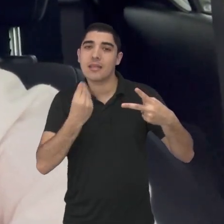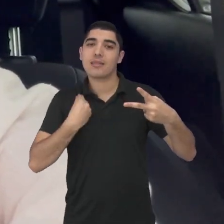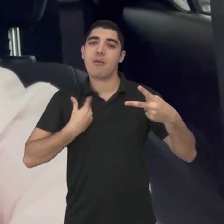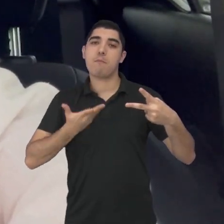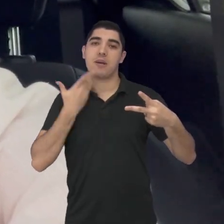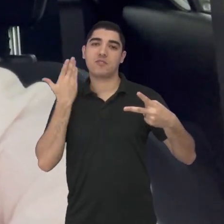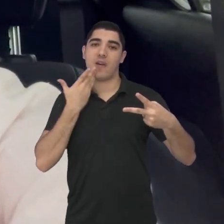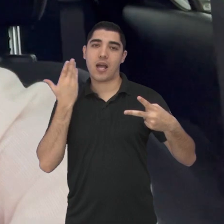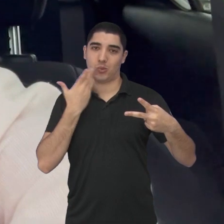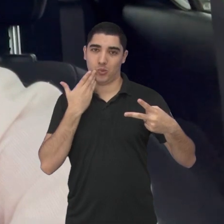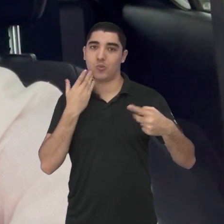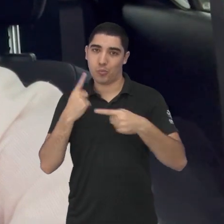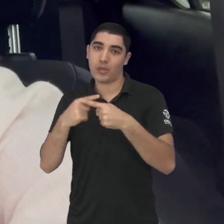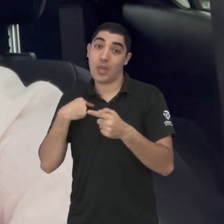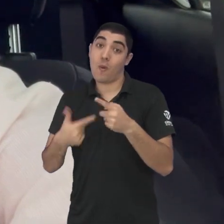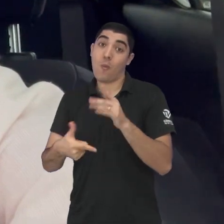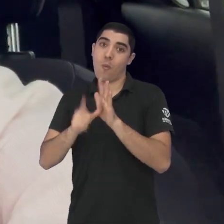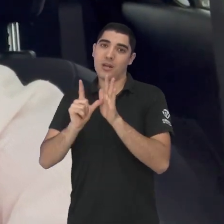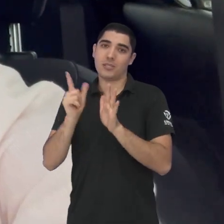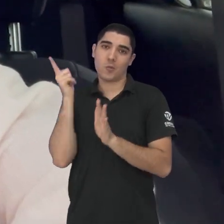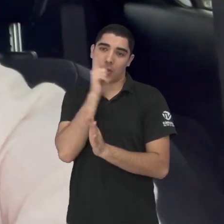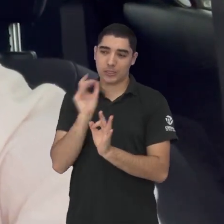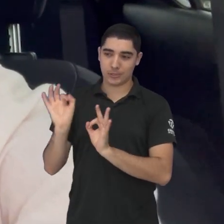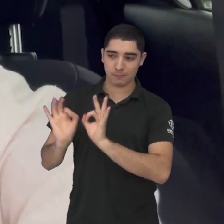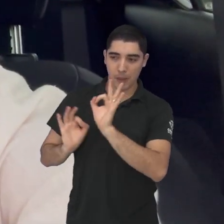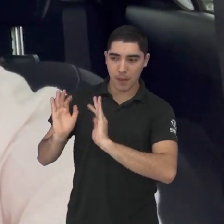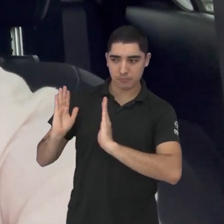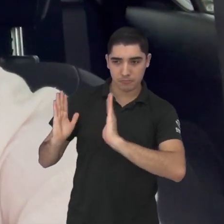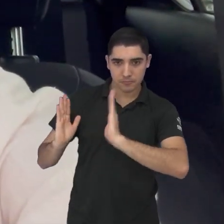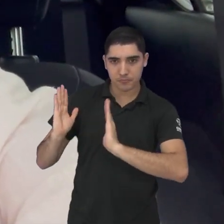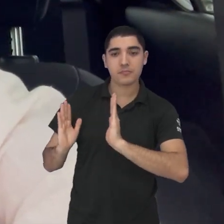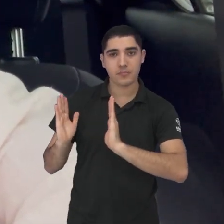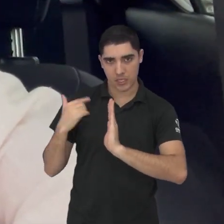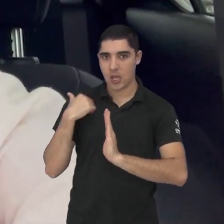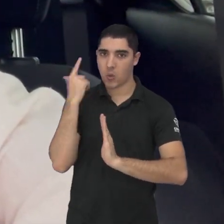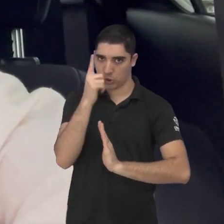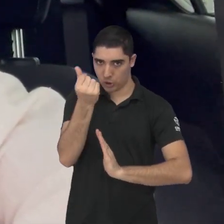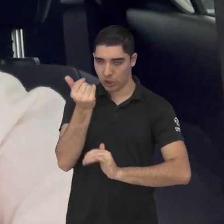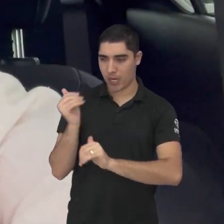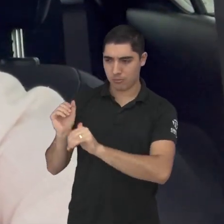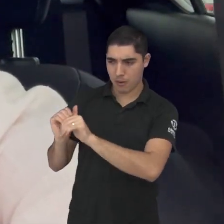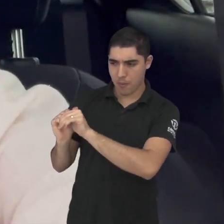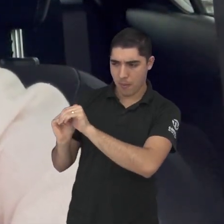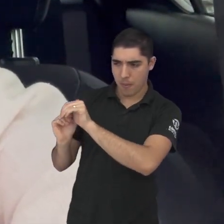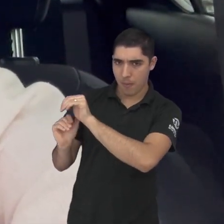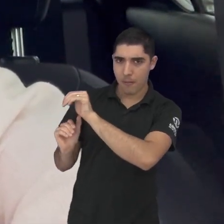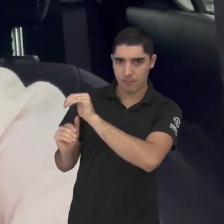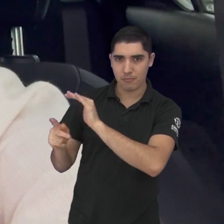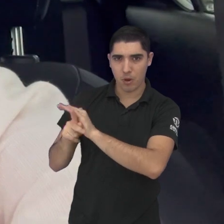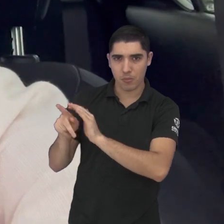sentido então eu poupei, né? fiz uma poupança